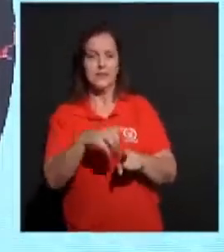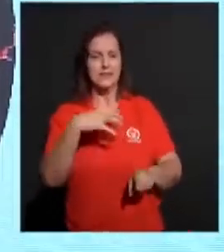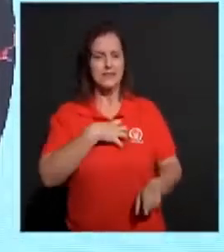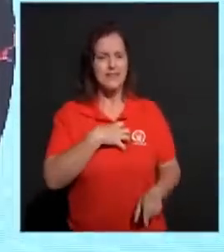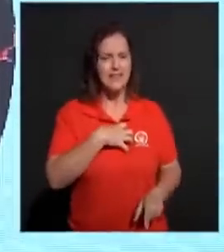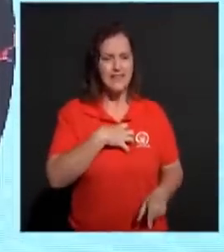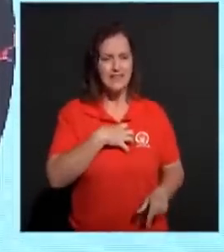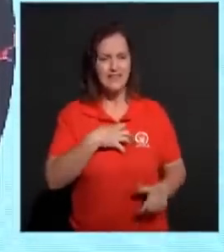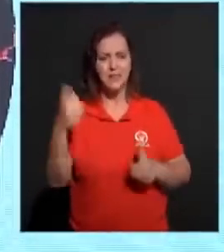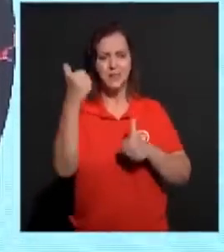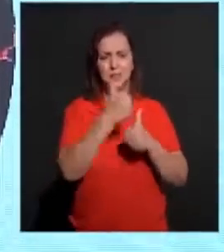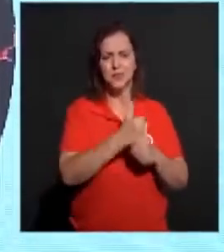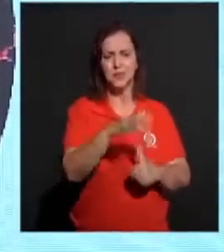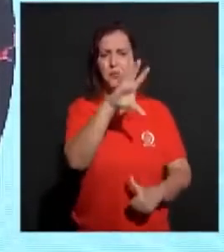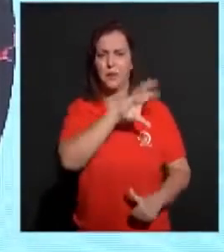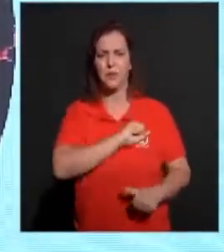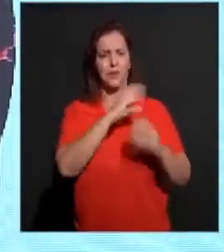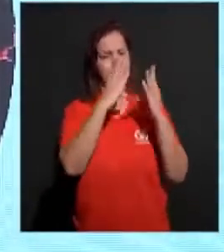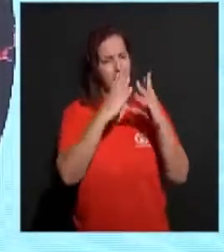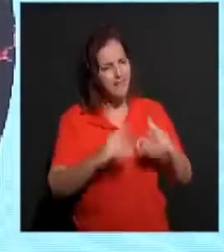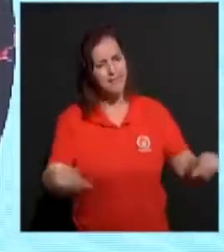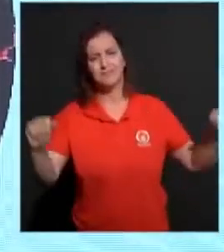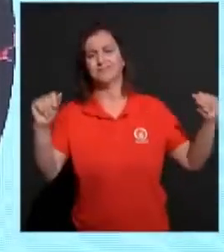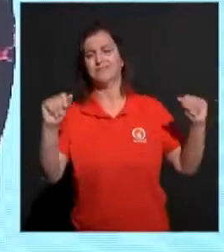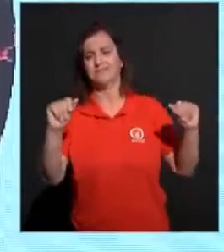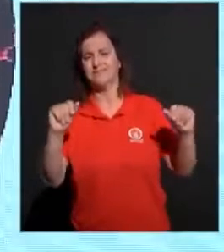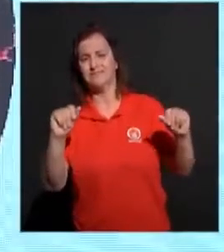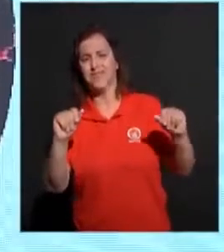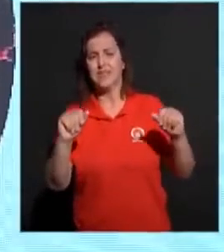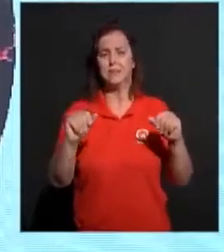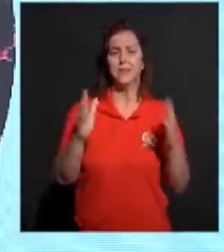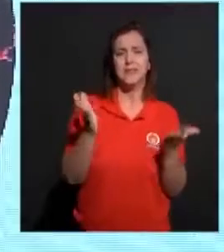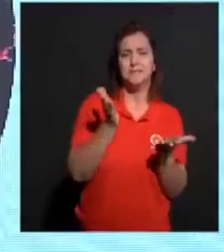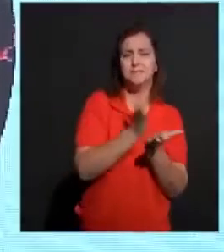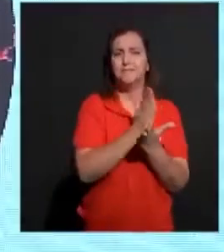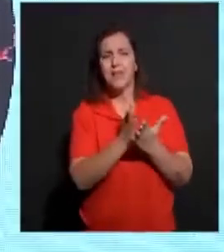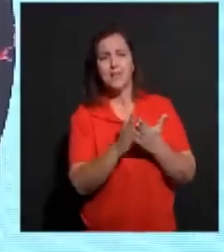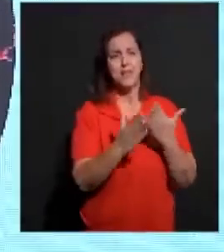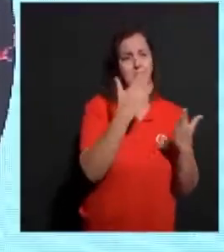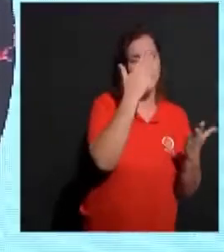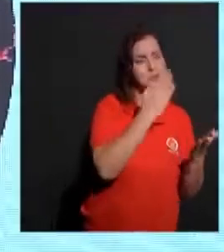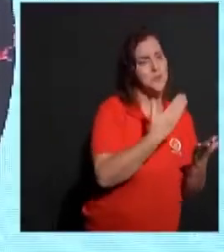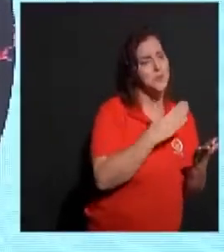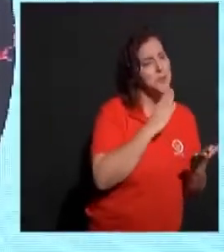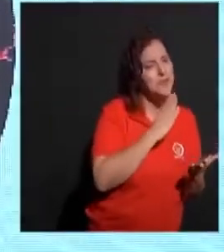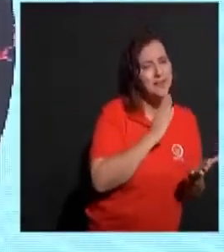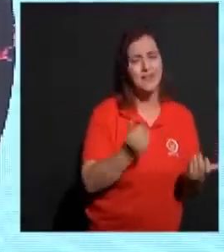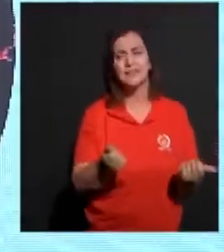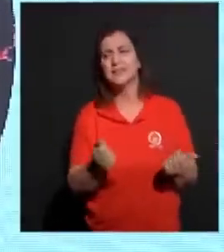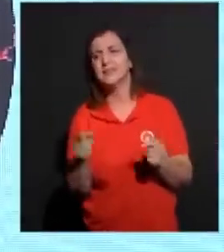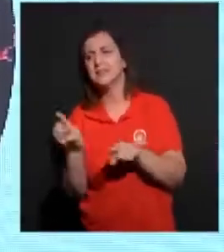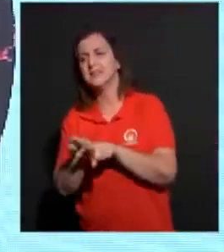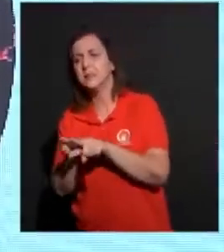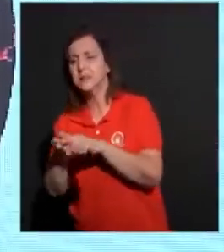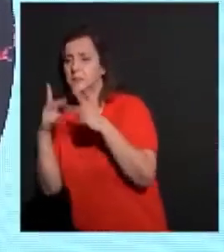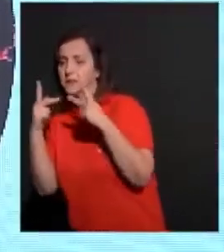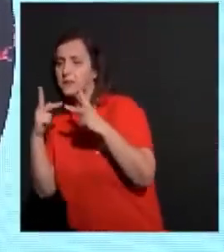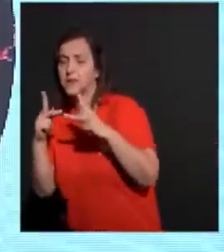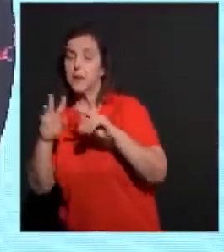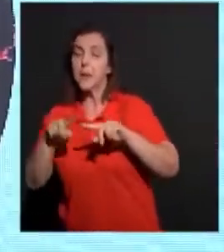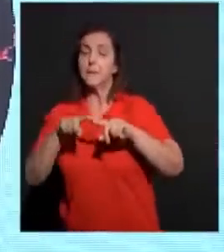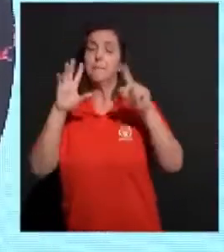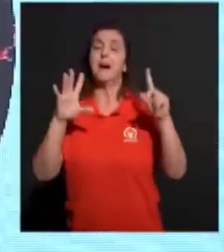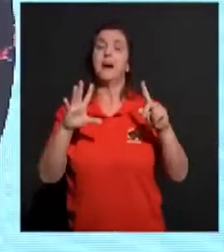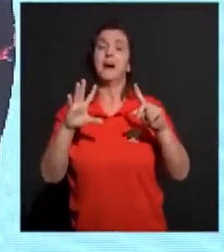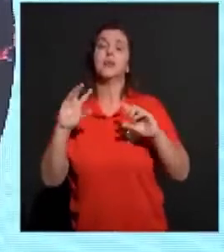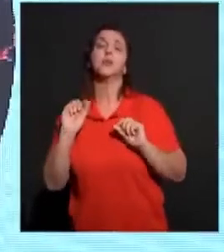desaparecerá. Porque em parte conhecemos e em parte profetizamos. Mas quando vier o que é perfeito, então